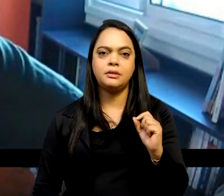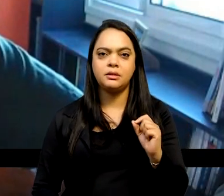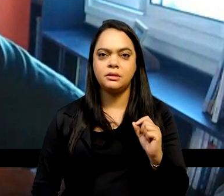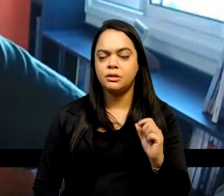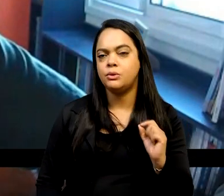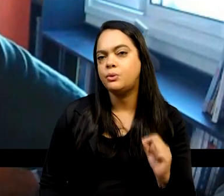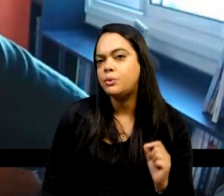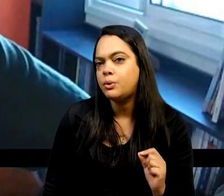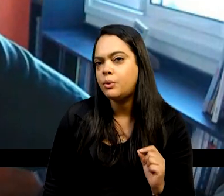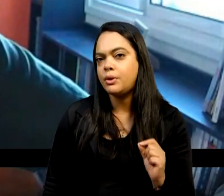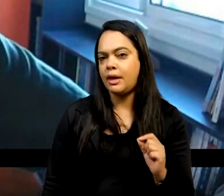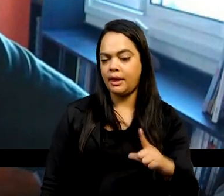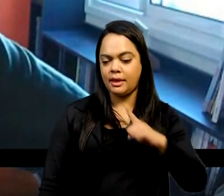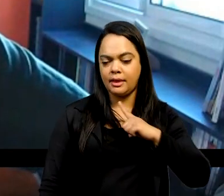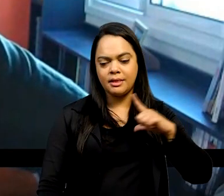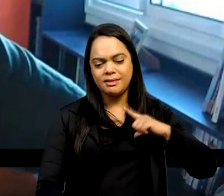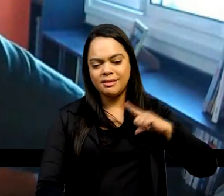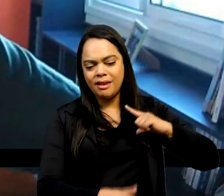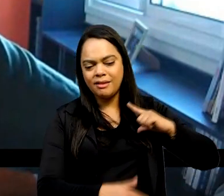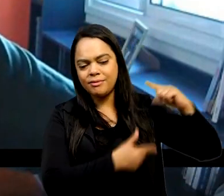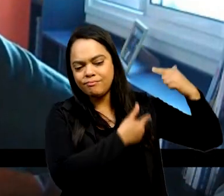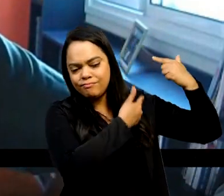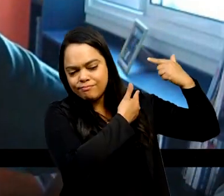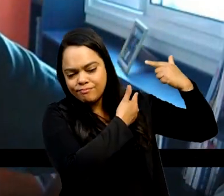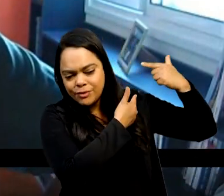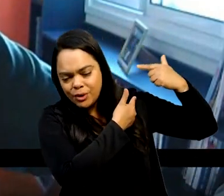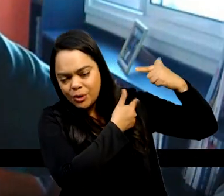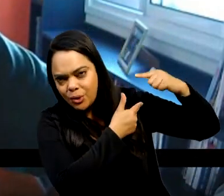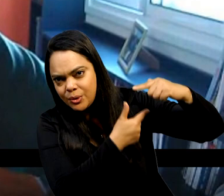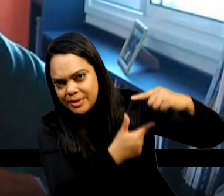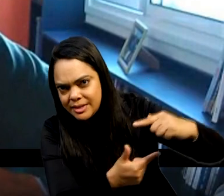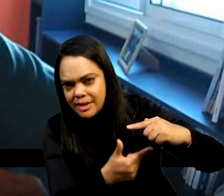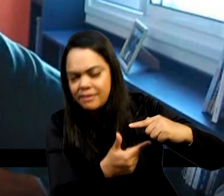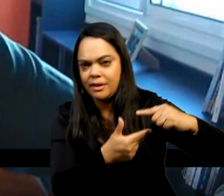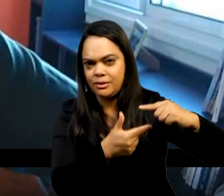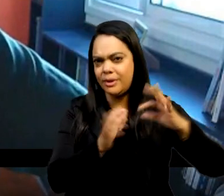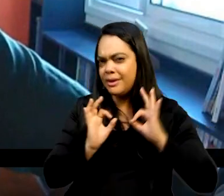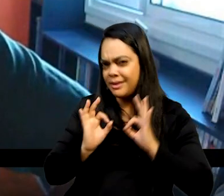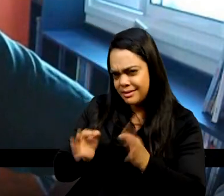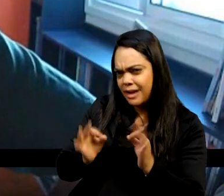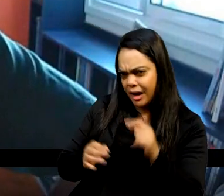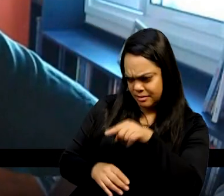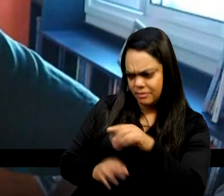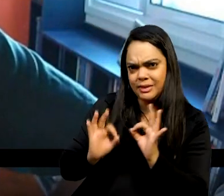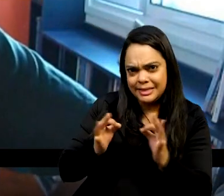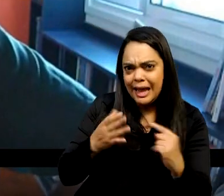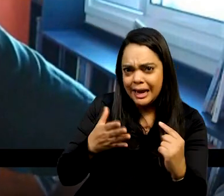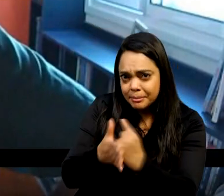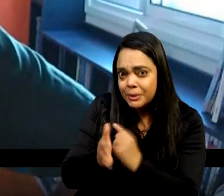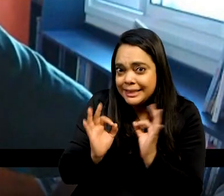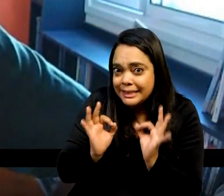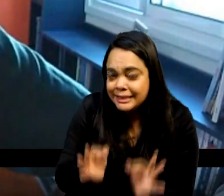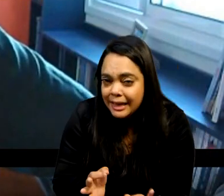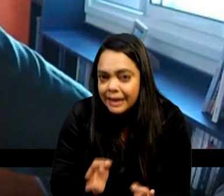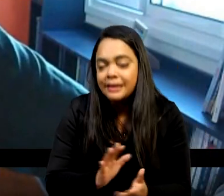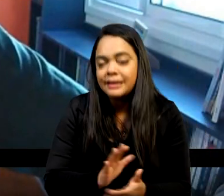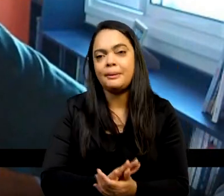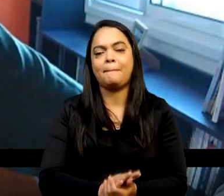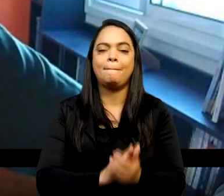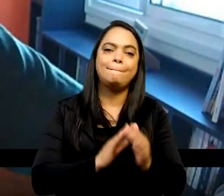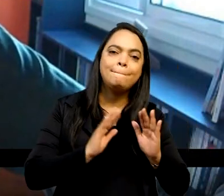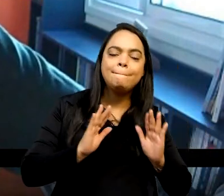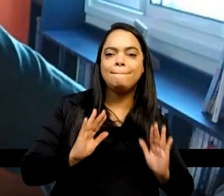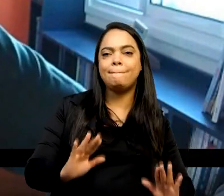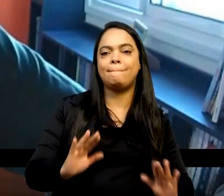exclusivamente conservador, também é um fato, você também está correta nessa pergunta, essa é uma versão